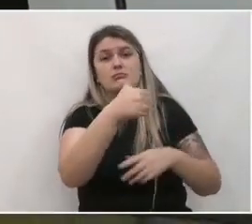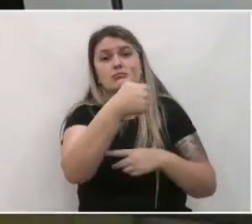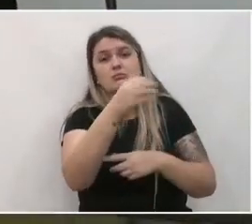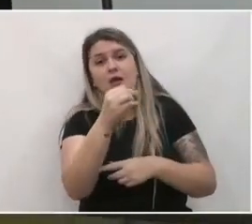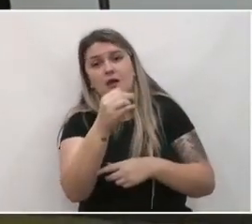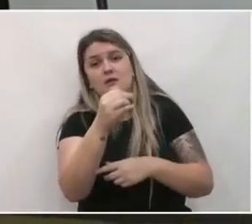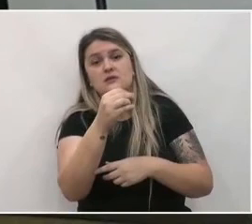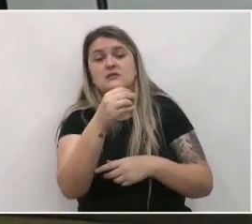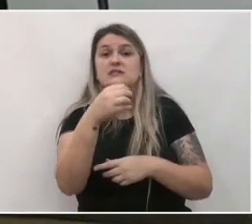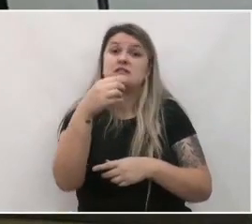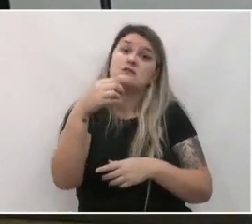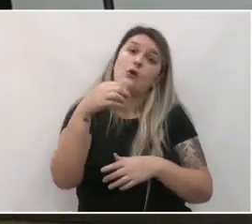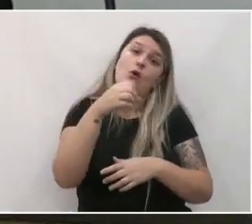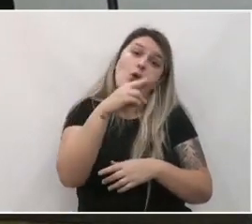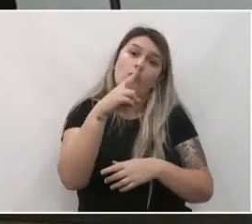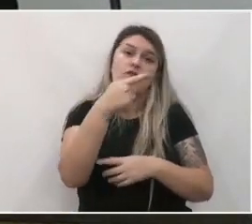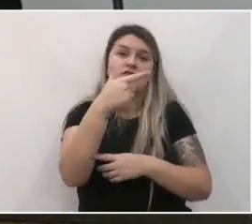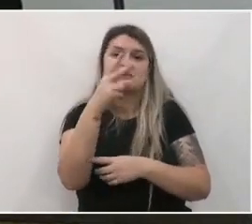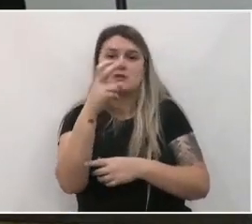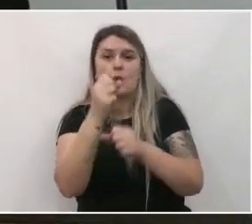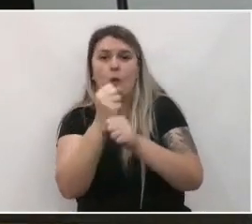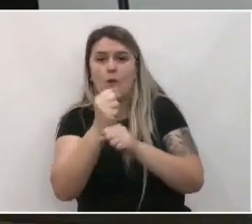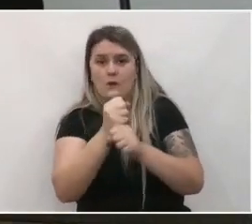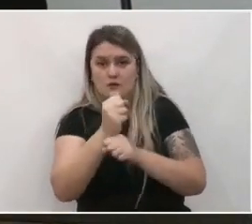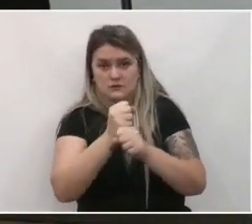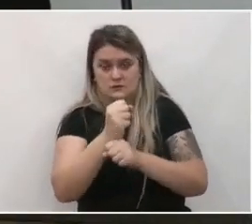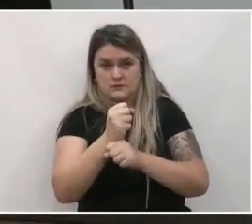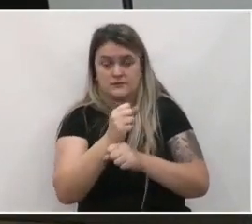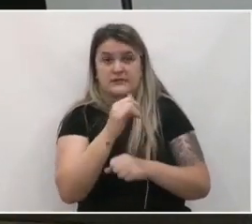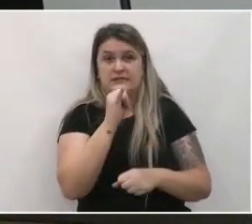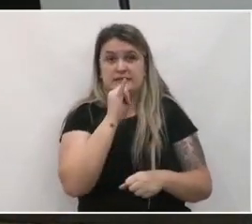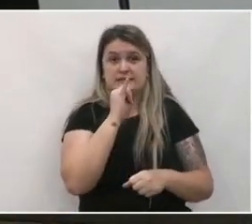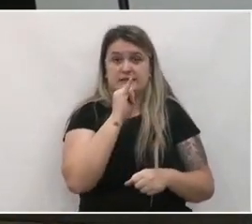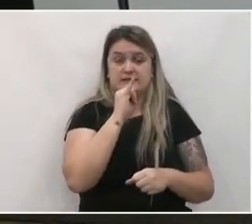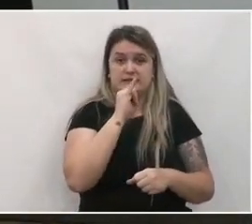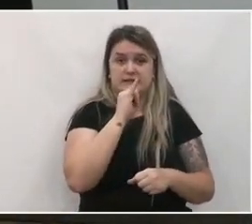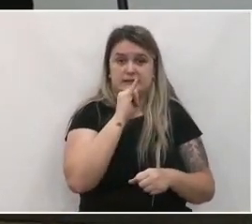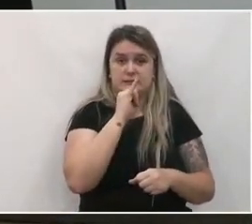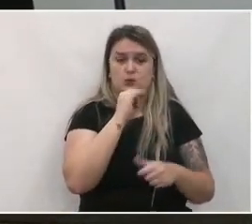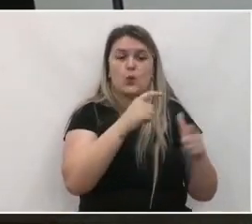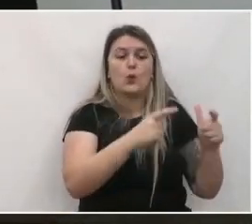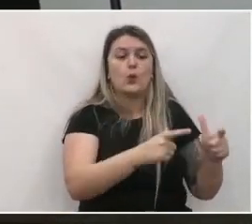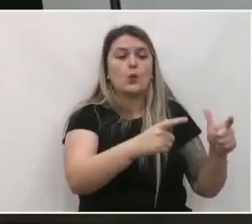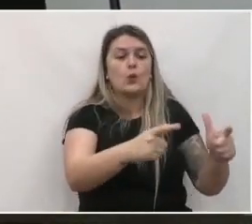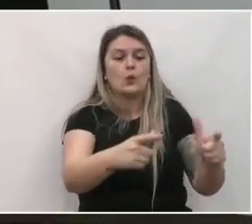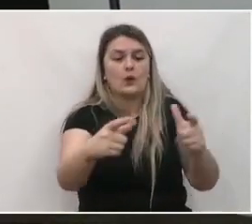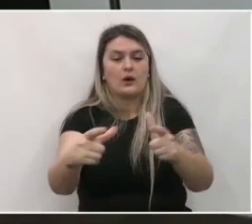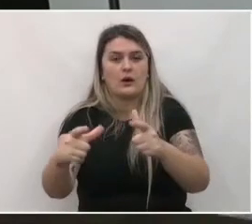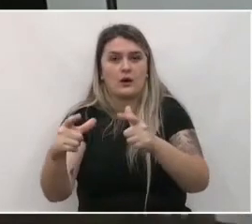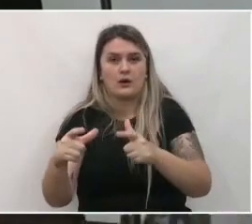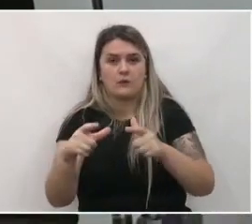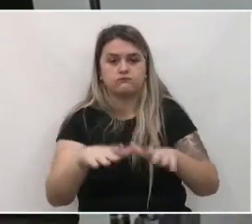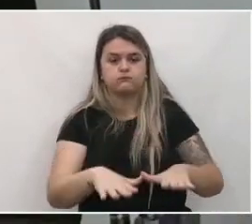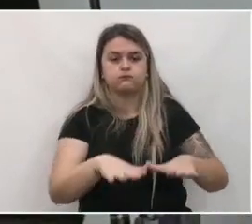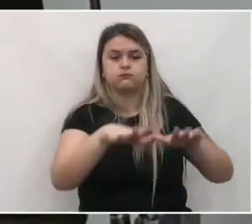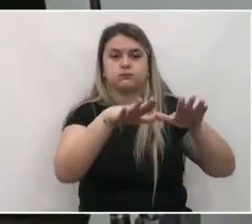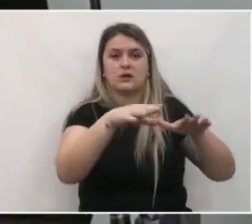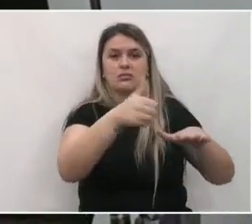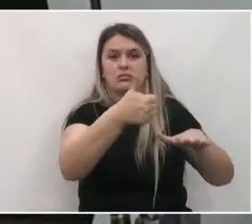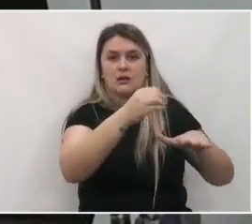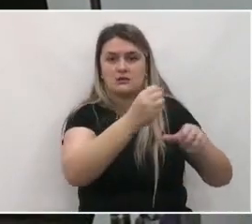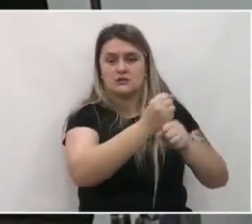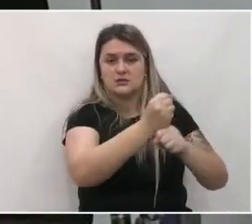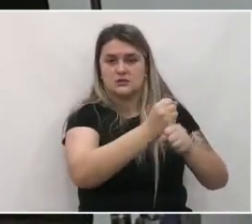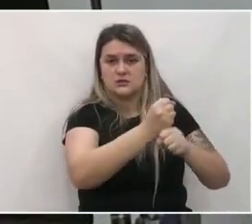25 anos para a determinação dessas áreas. Então, por exemplo, as áreas que são atingidas pela cheia de 10 anos,